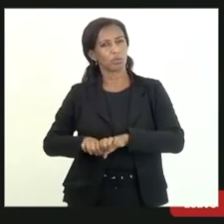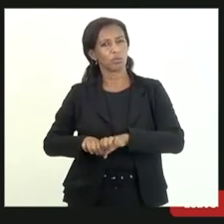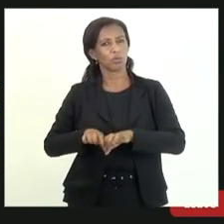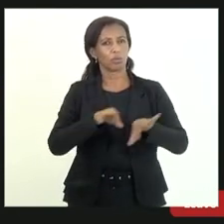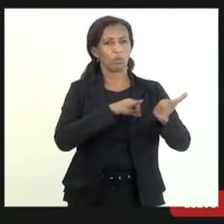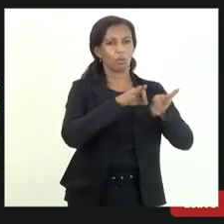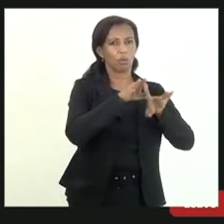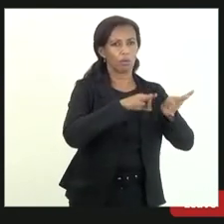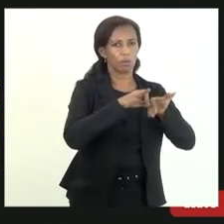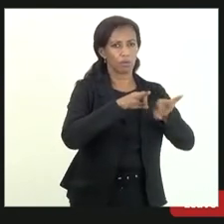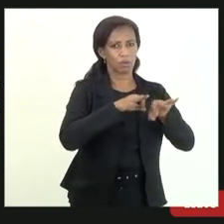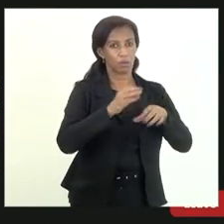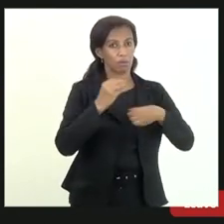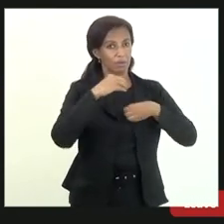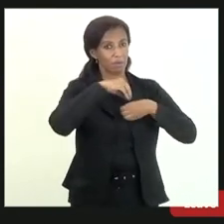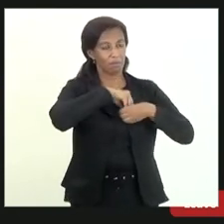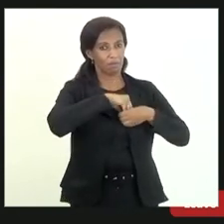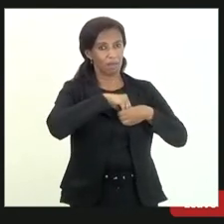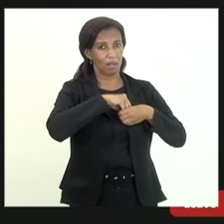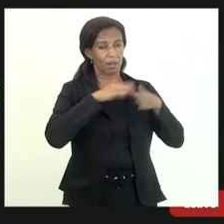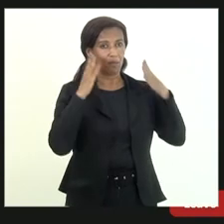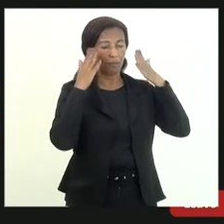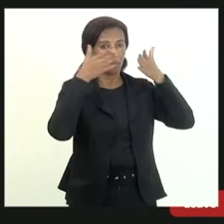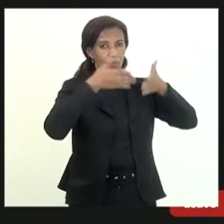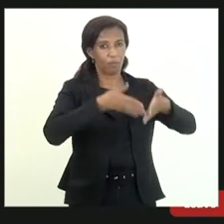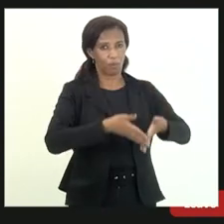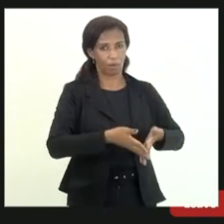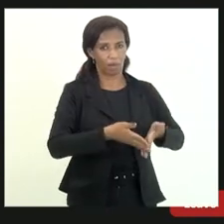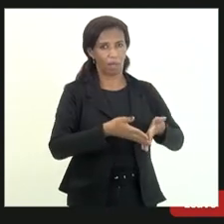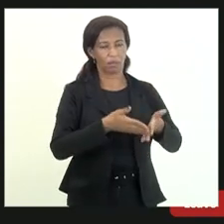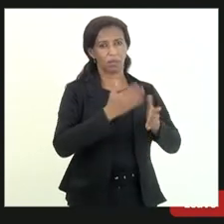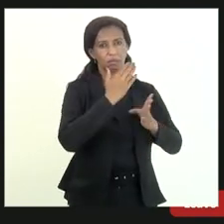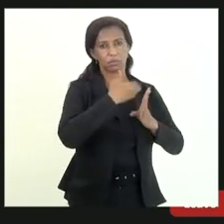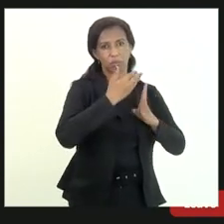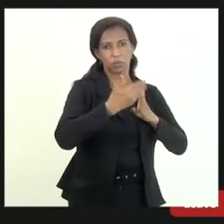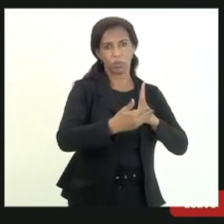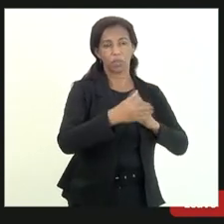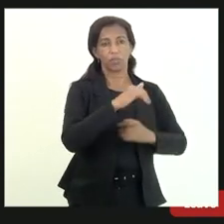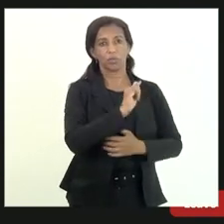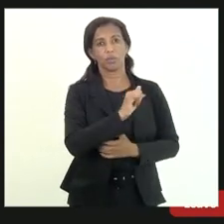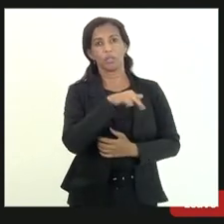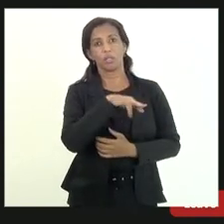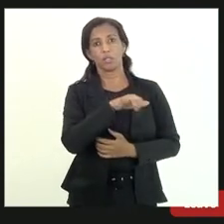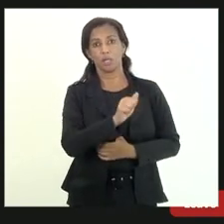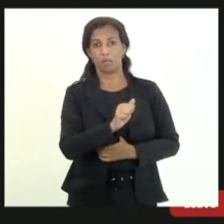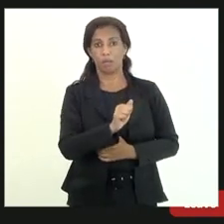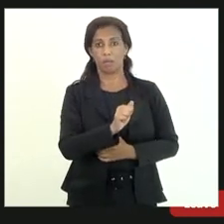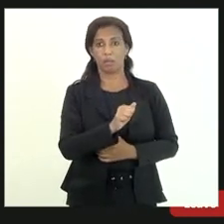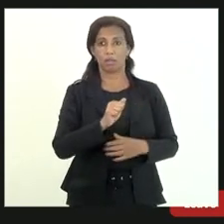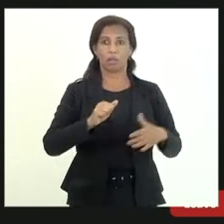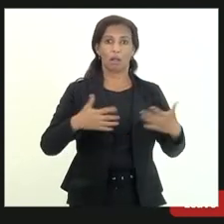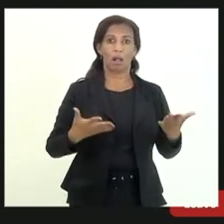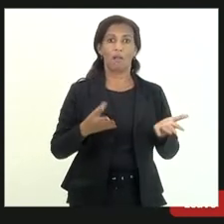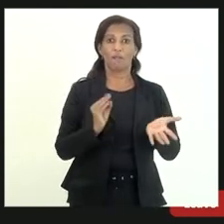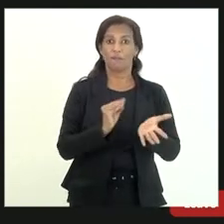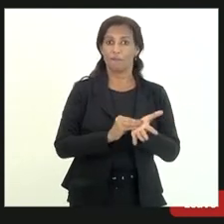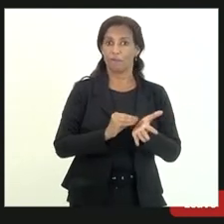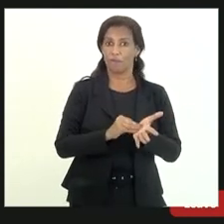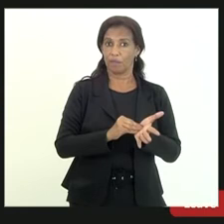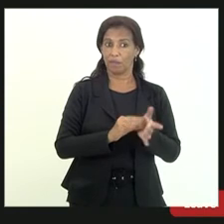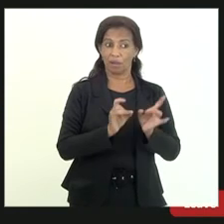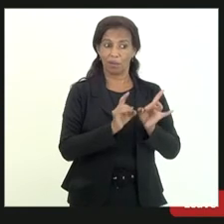organizacional interna focada no crédito de ICMS obviamente sem abrir mão